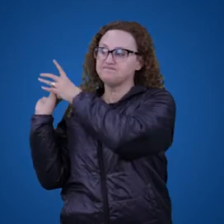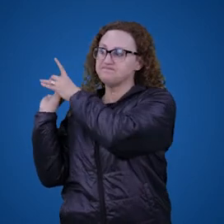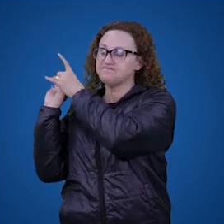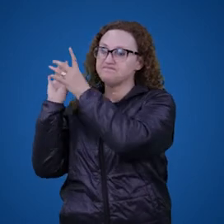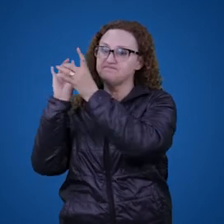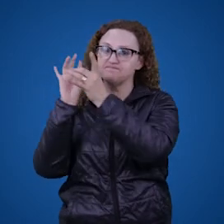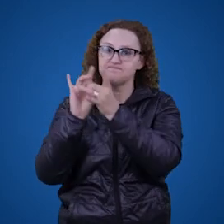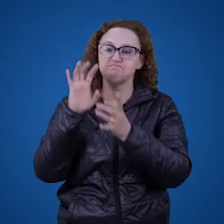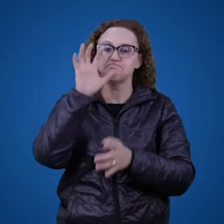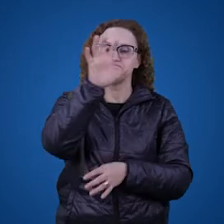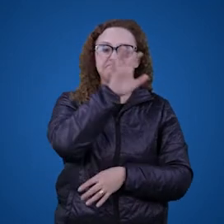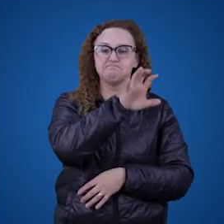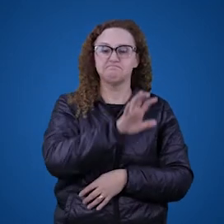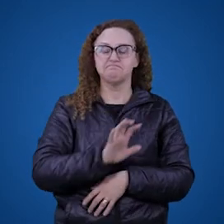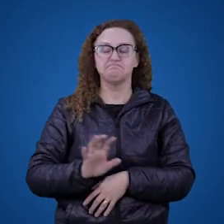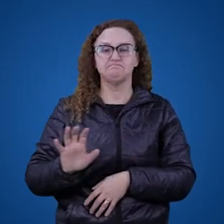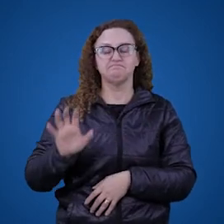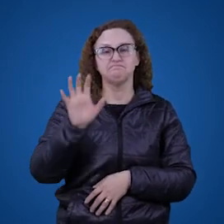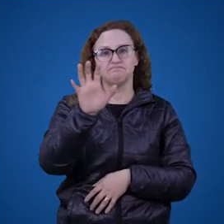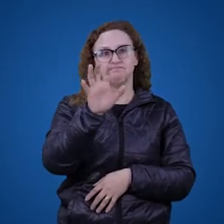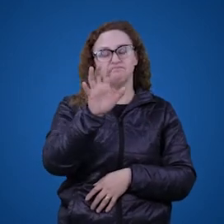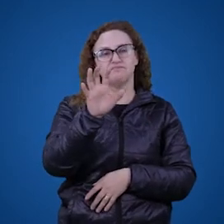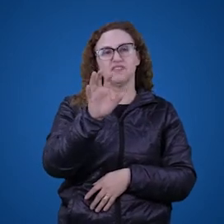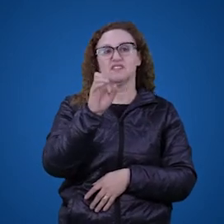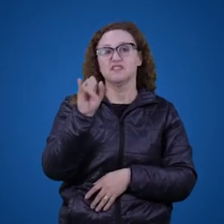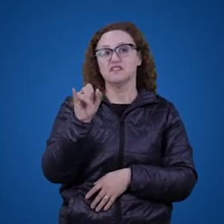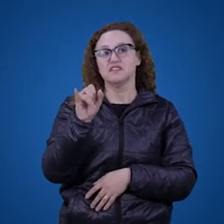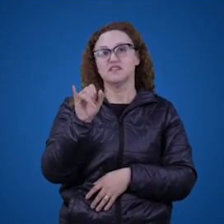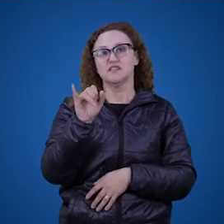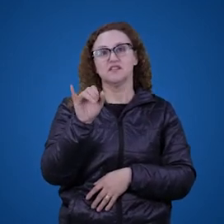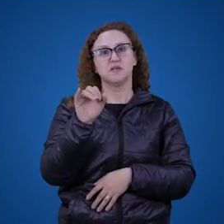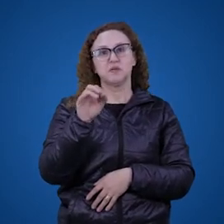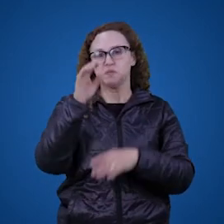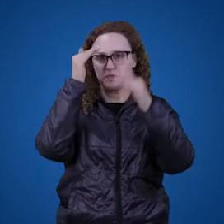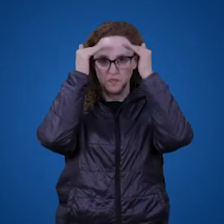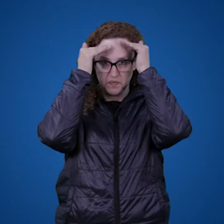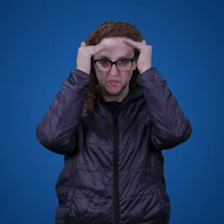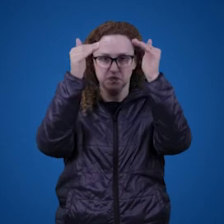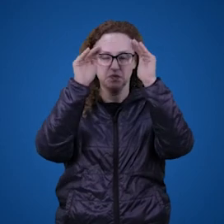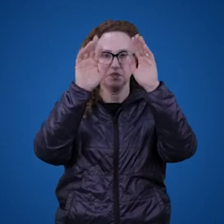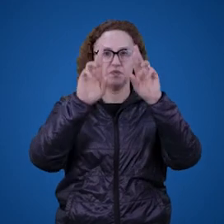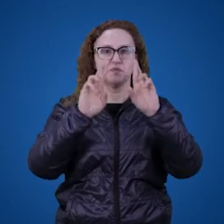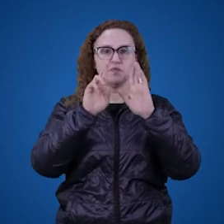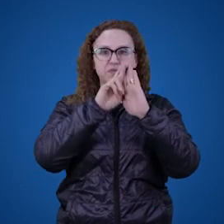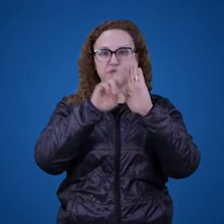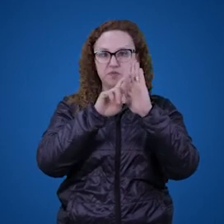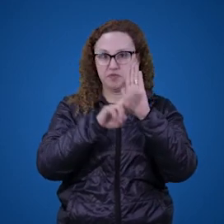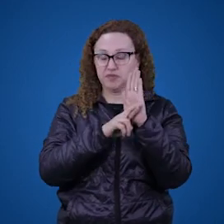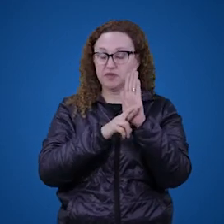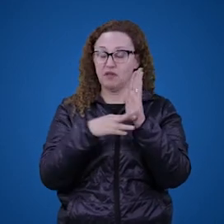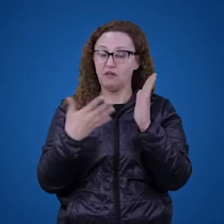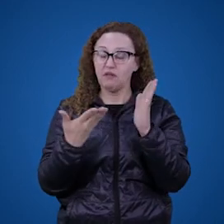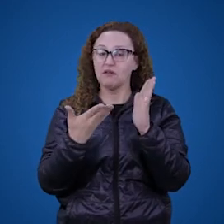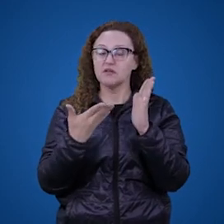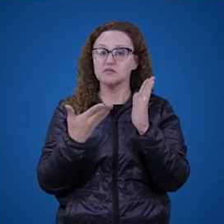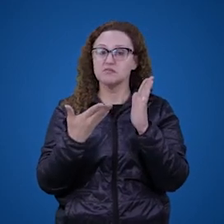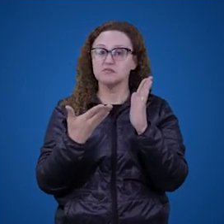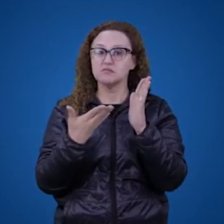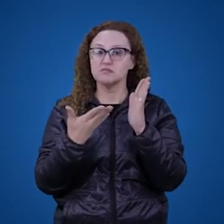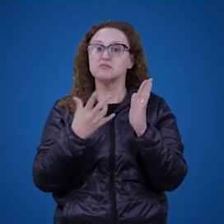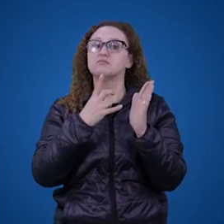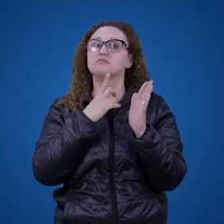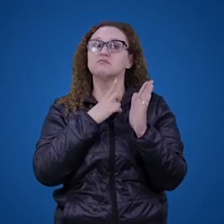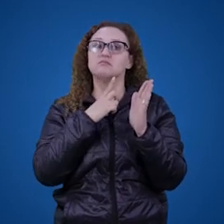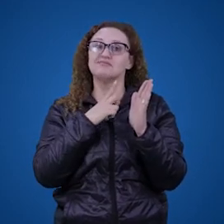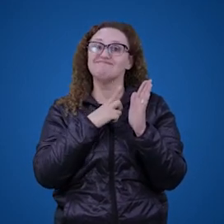Se alguém usa a linguagem de modo a quebrar as regras tácitas convencionais ou as regras até mesmo formais em certos contextos,